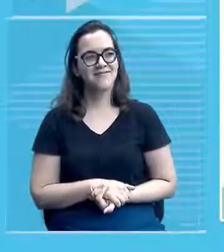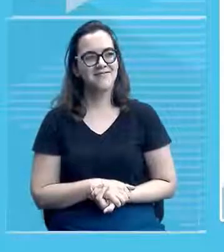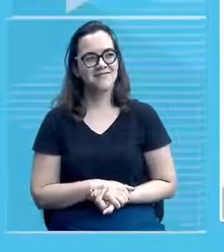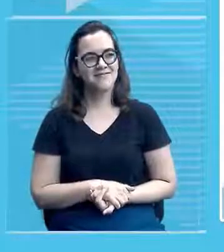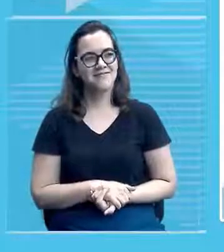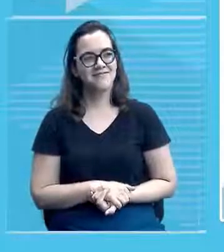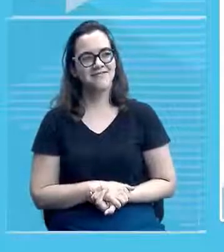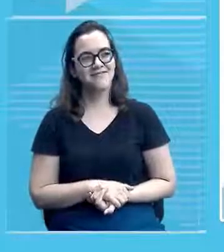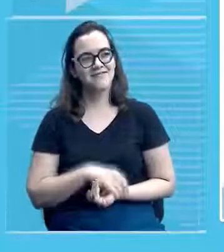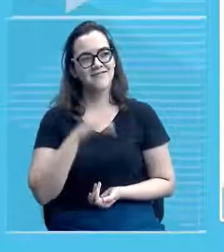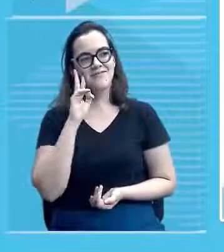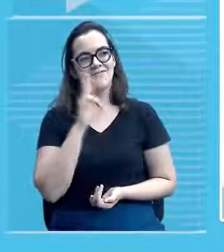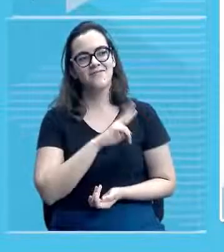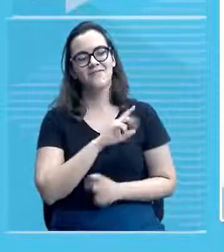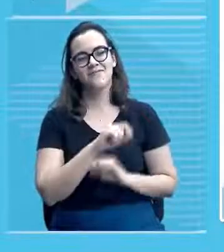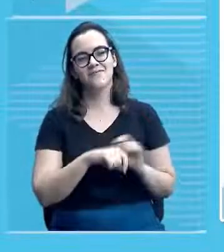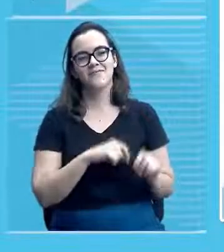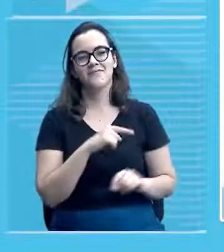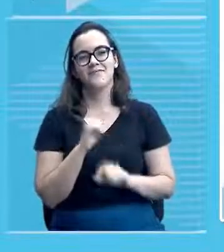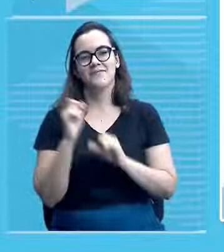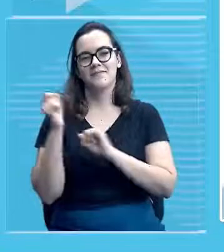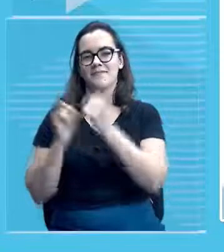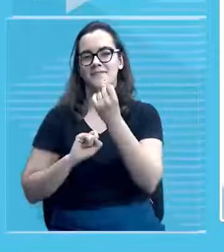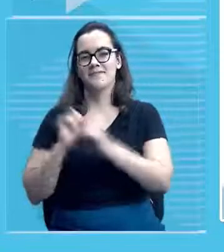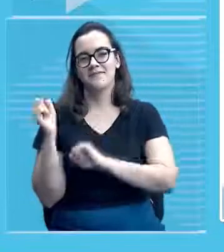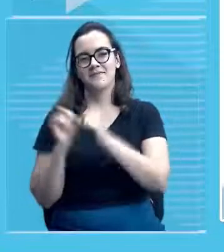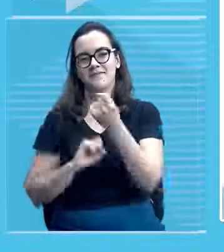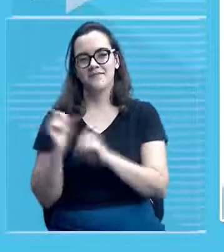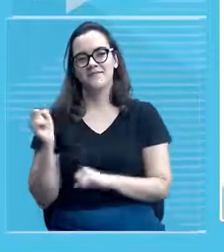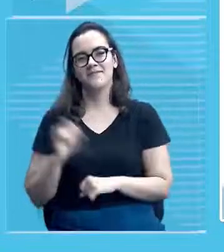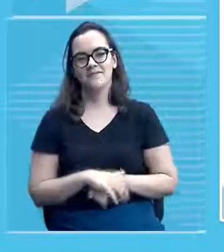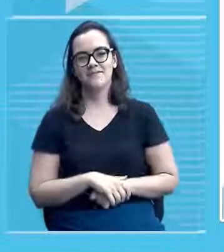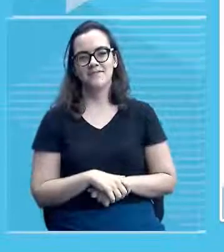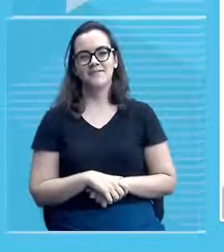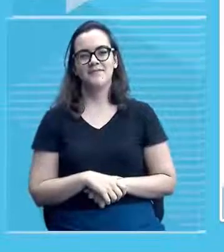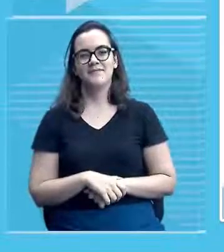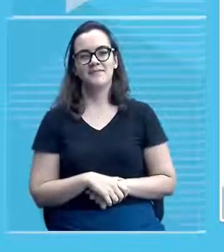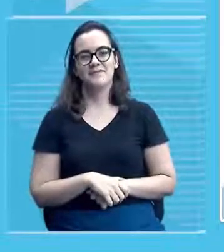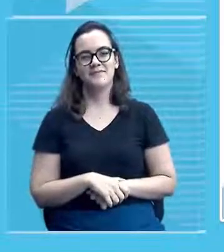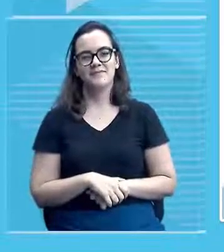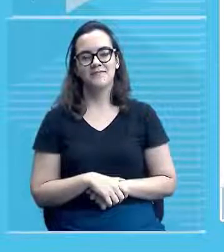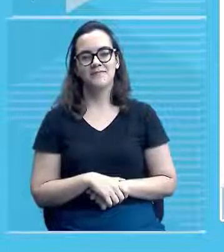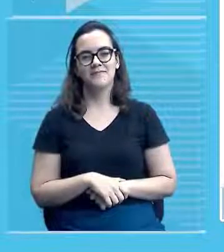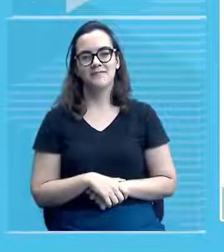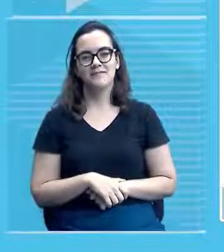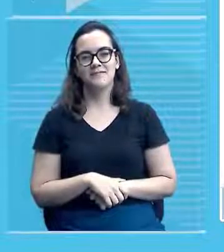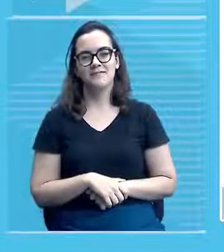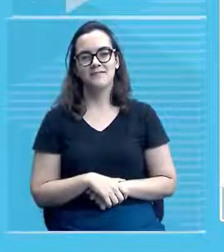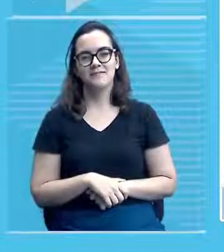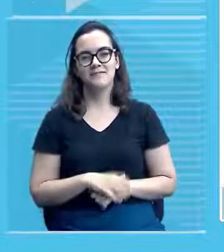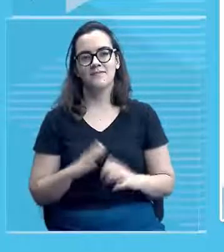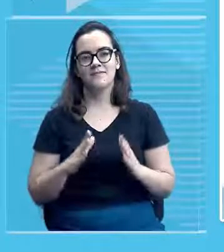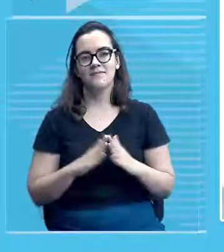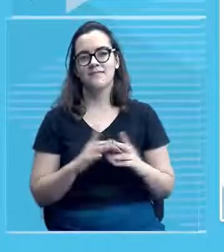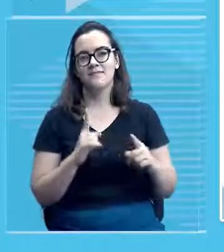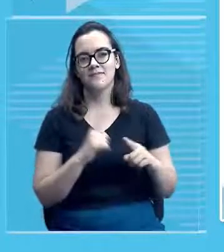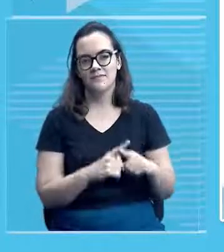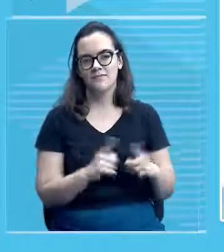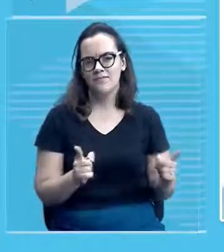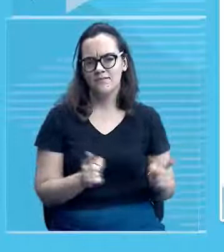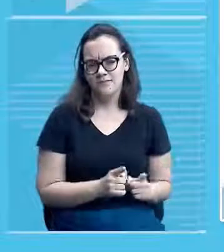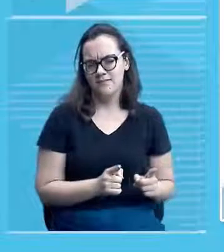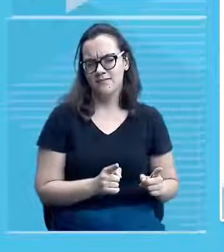usina Maria Bonita né? que era uma pequena igreja pertencente a colônia de São Pedro de